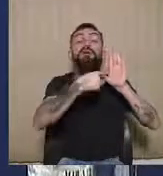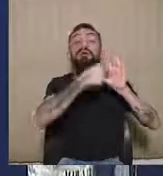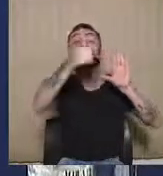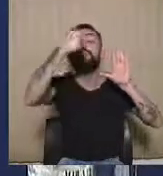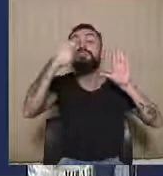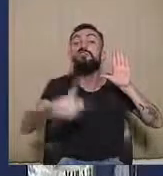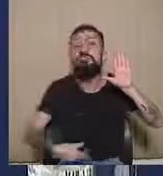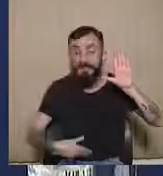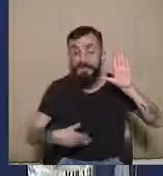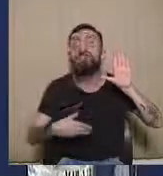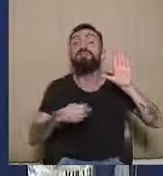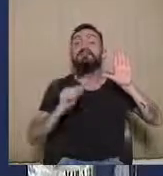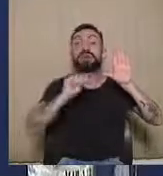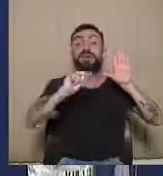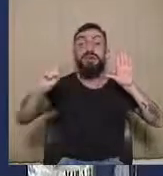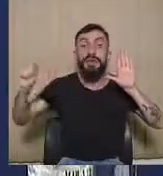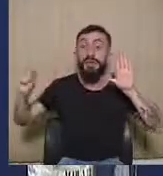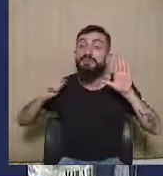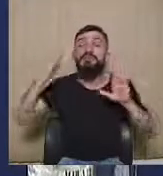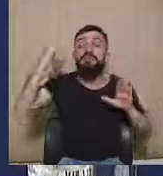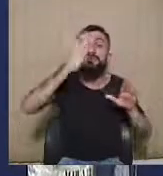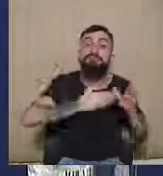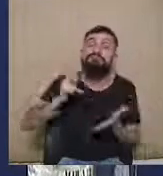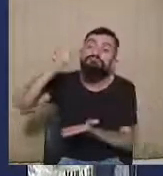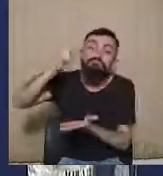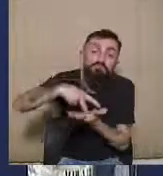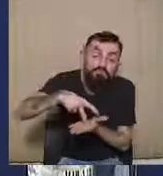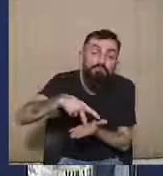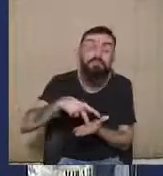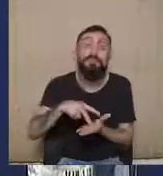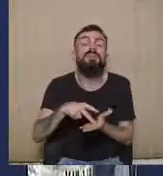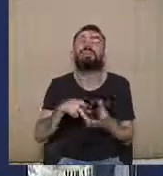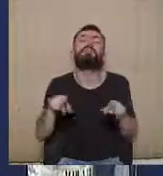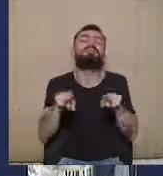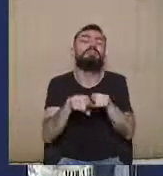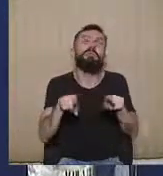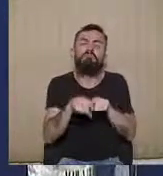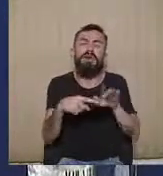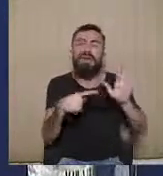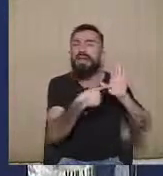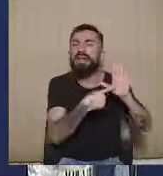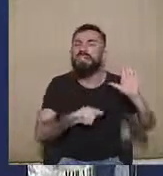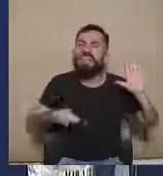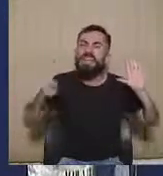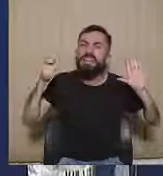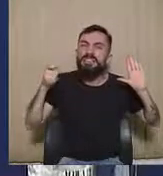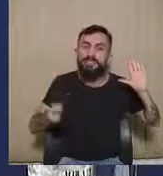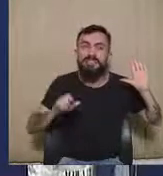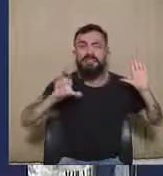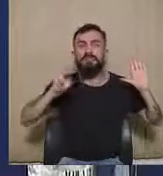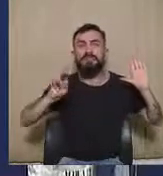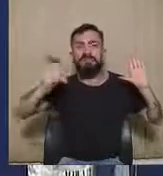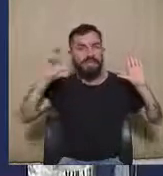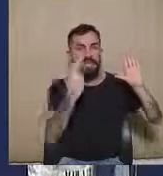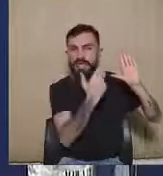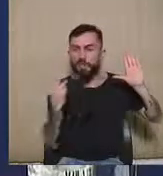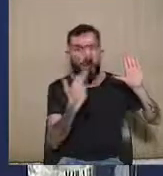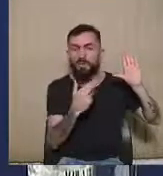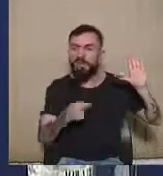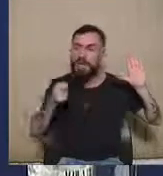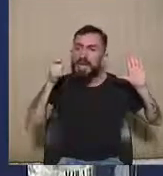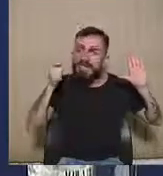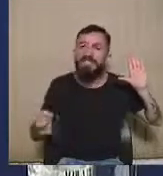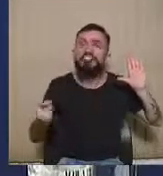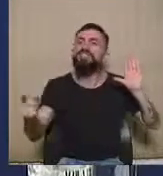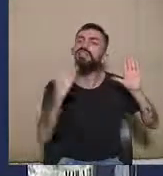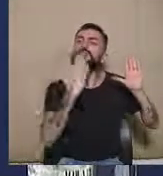as representações vão indicar fatos, provas e não faz uma exigência, como acontece com o CPC, a uma formulação de pedido. É